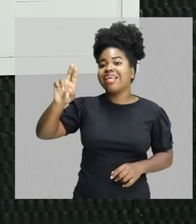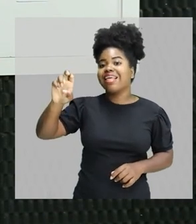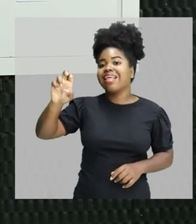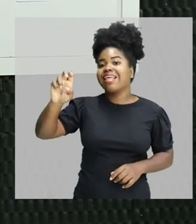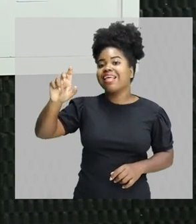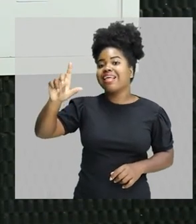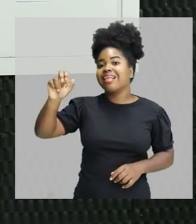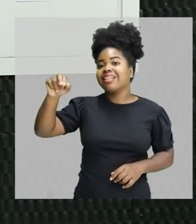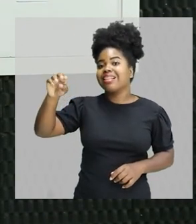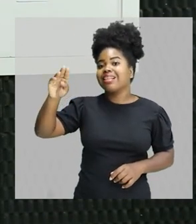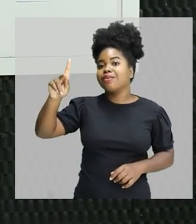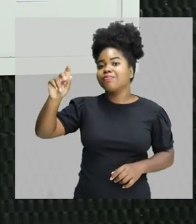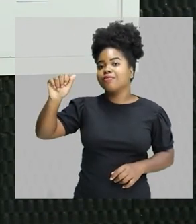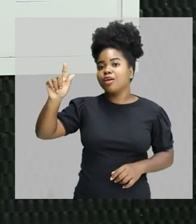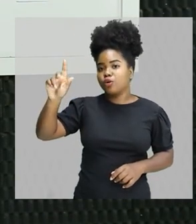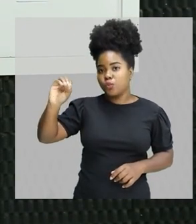Ok?